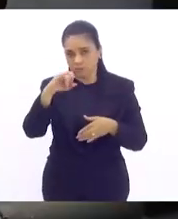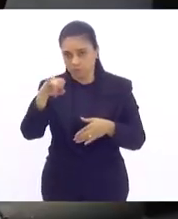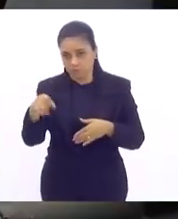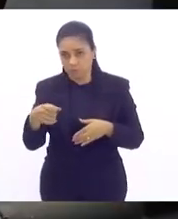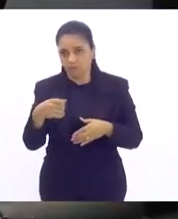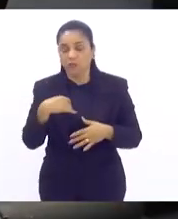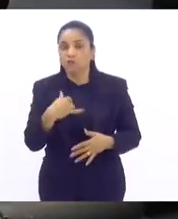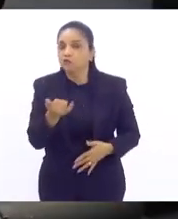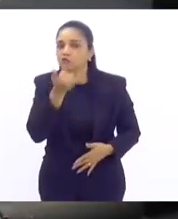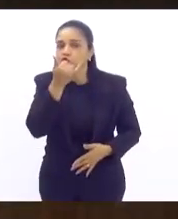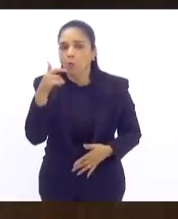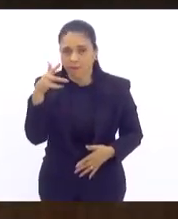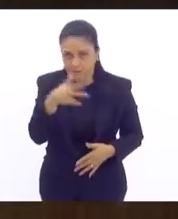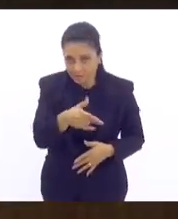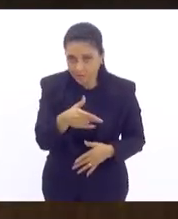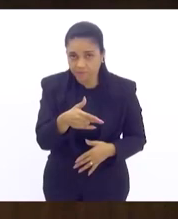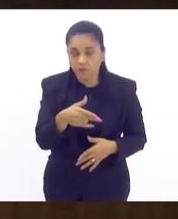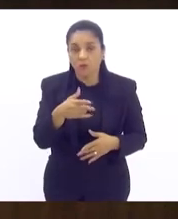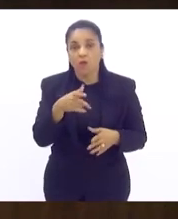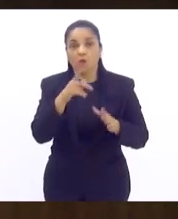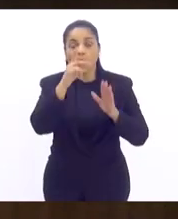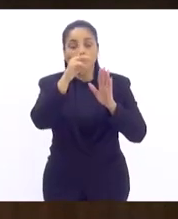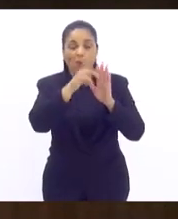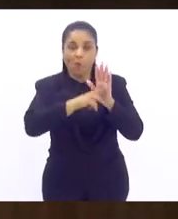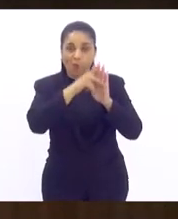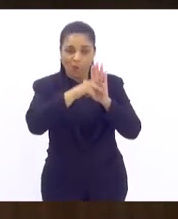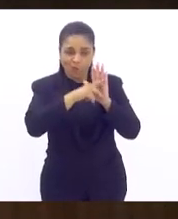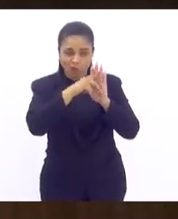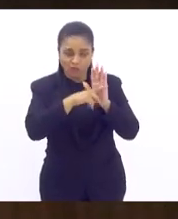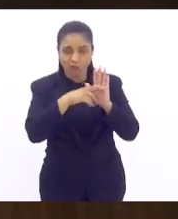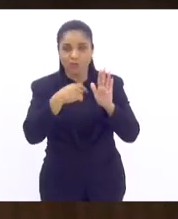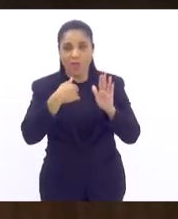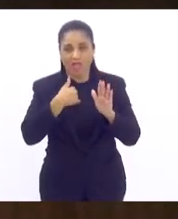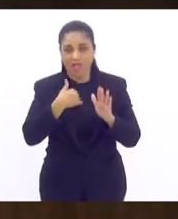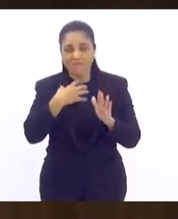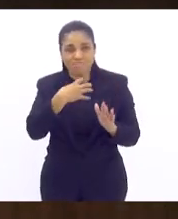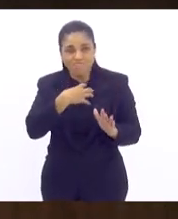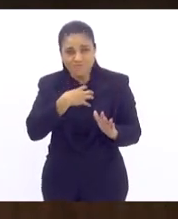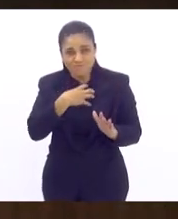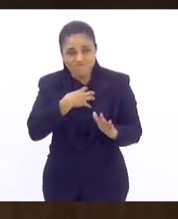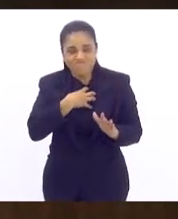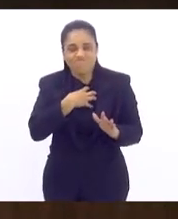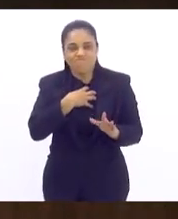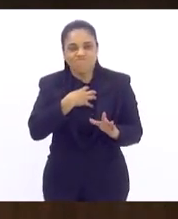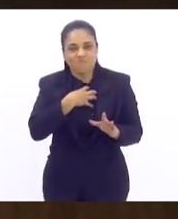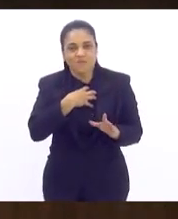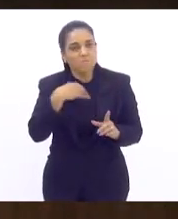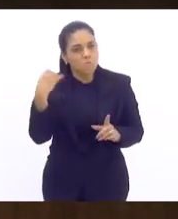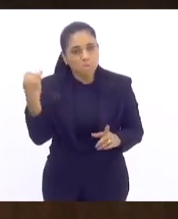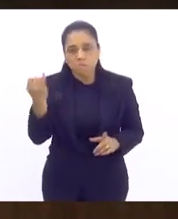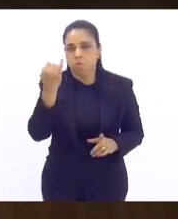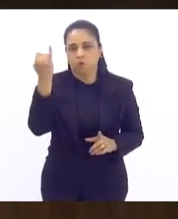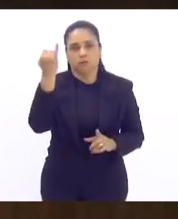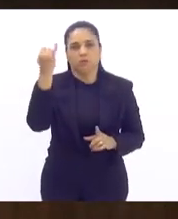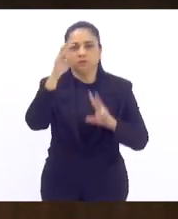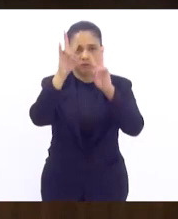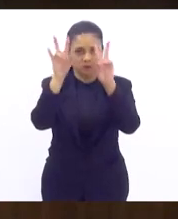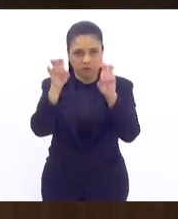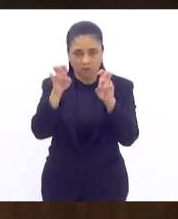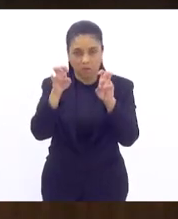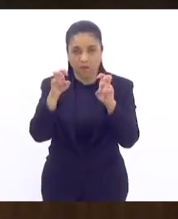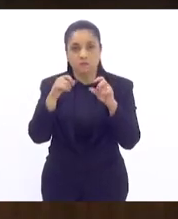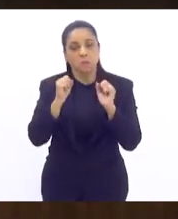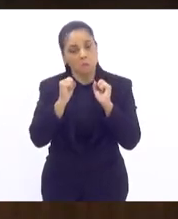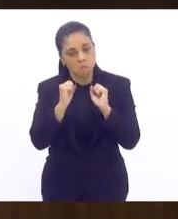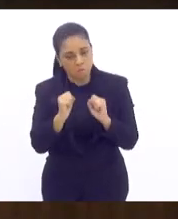desculpe interrompê-la, como esse projeto me afeta muito, é uma causa muito importante, se eu pudesse contar